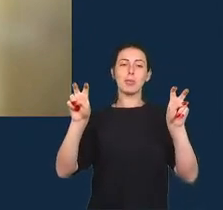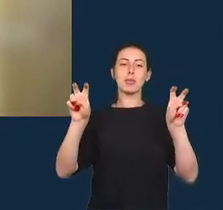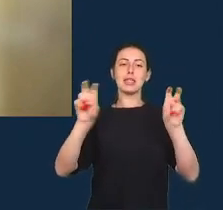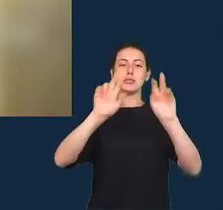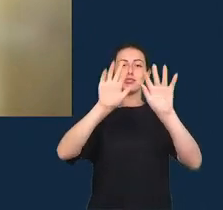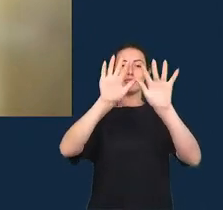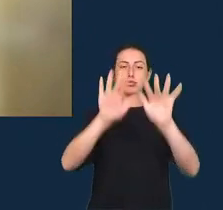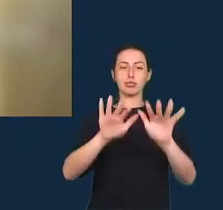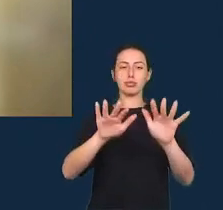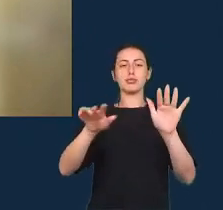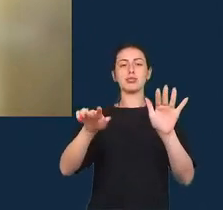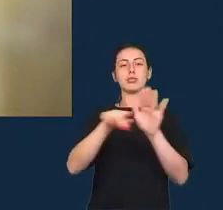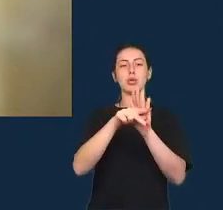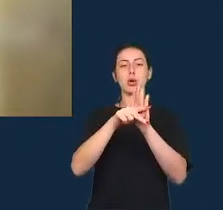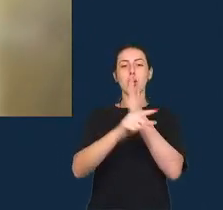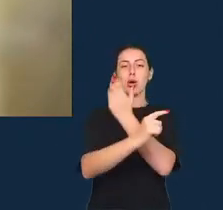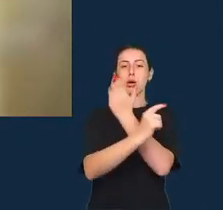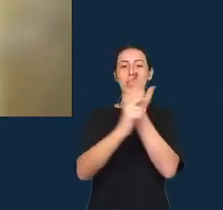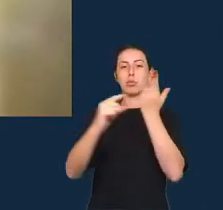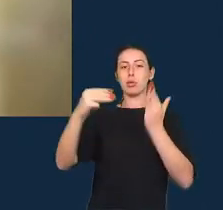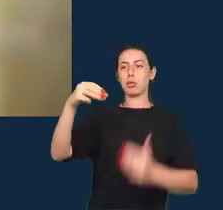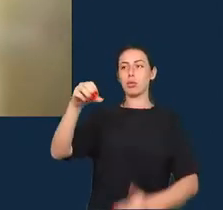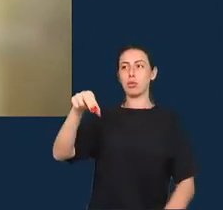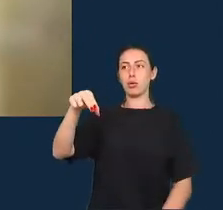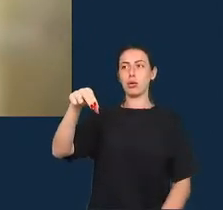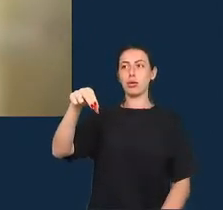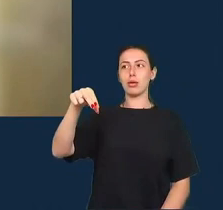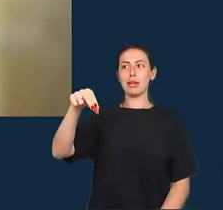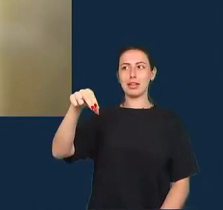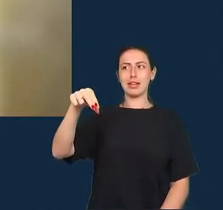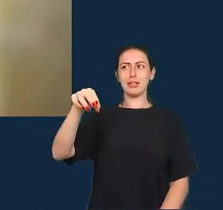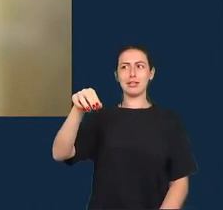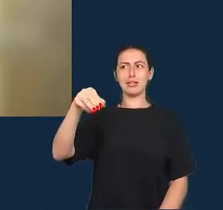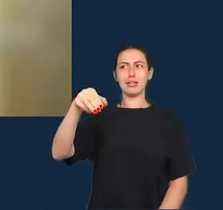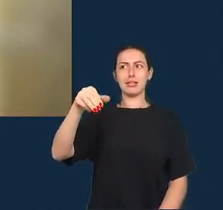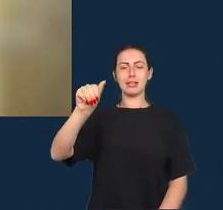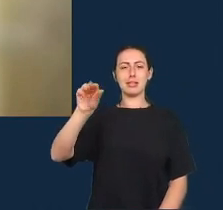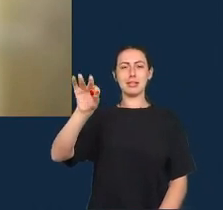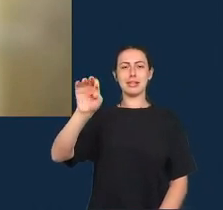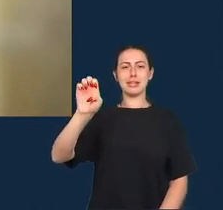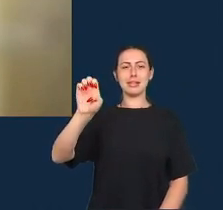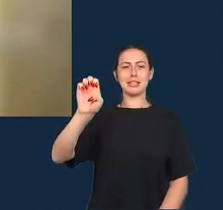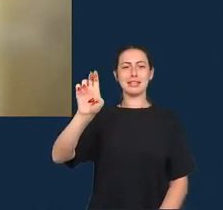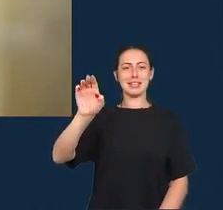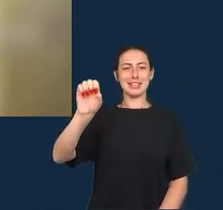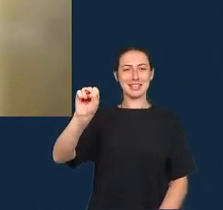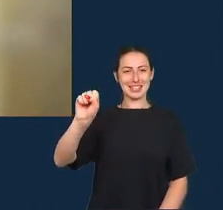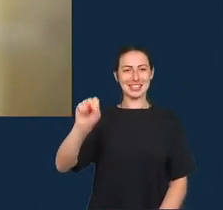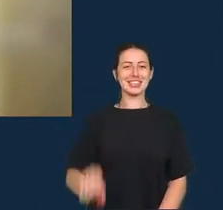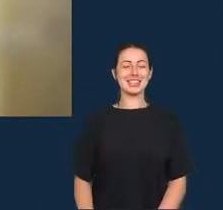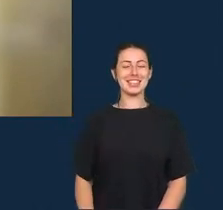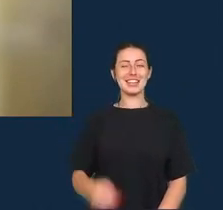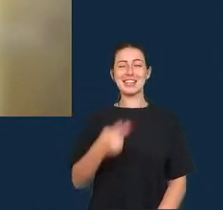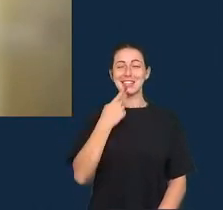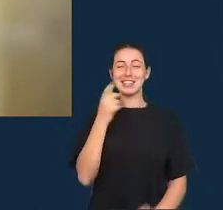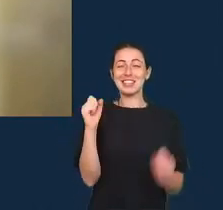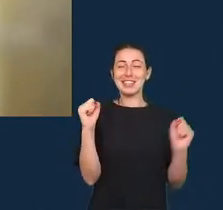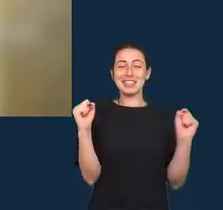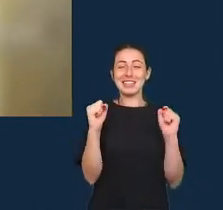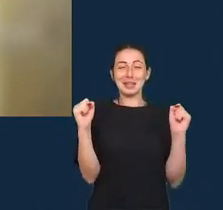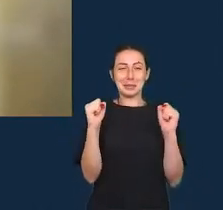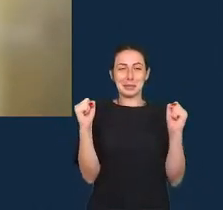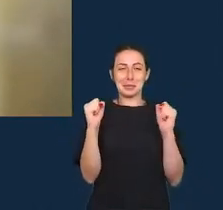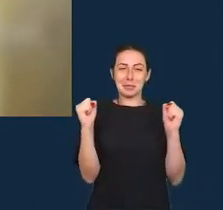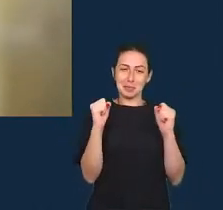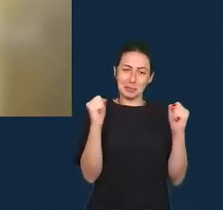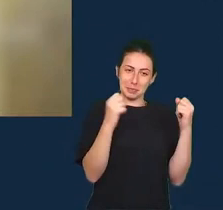Silva adora Mona Chalabi e os seus desenhos é um ótimo exemplo